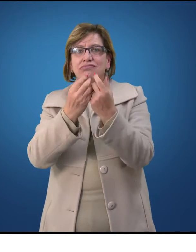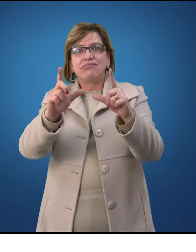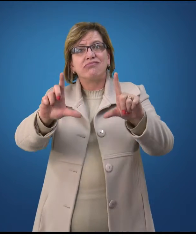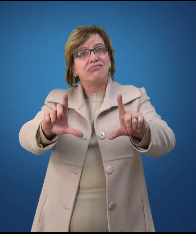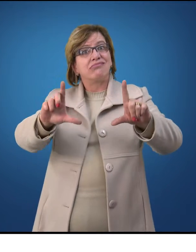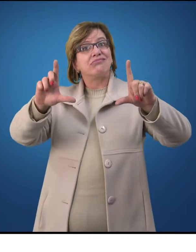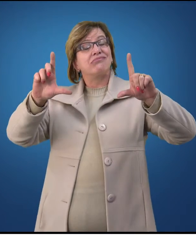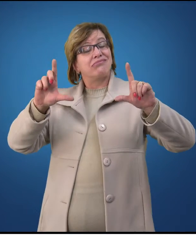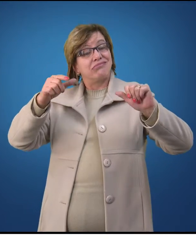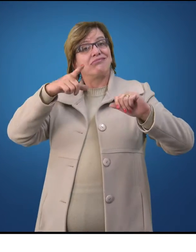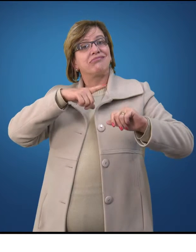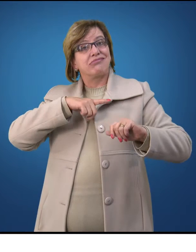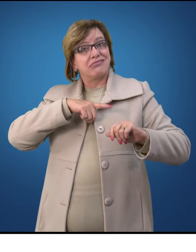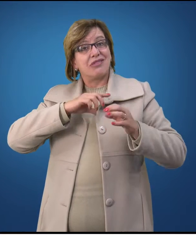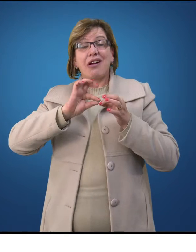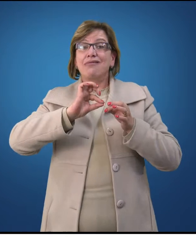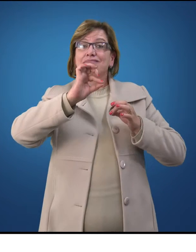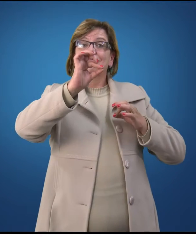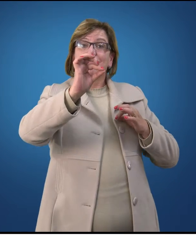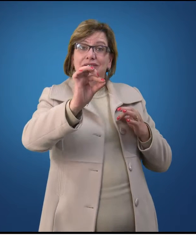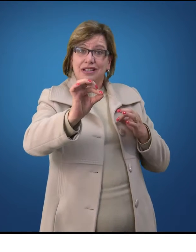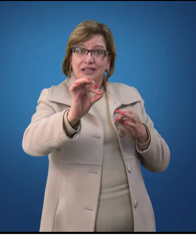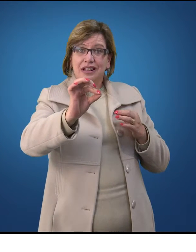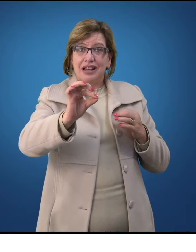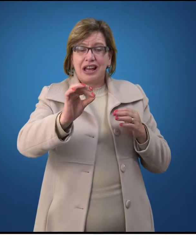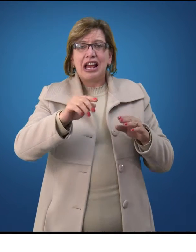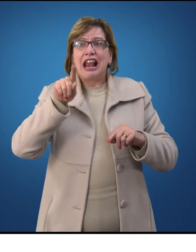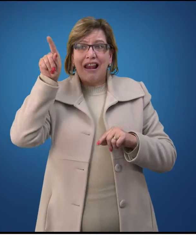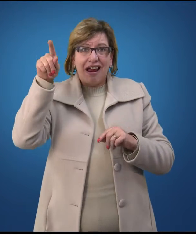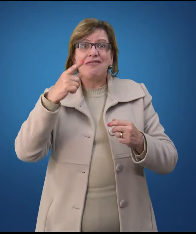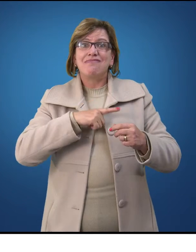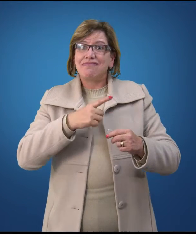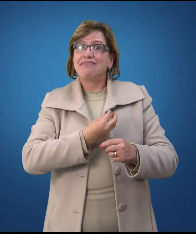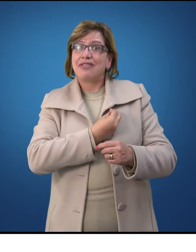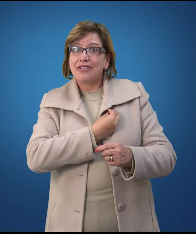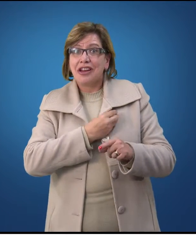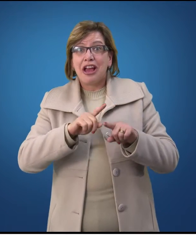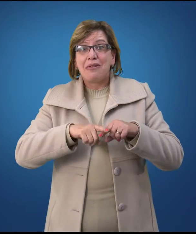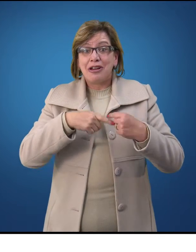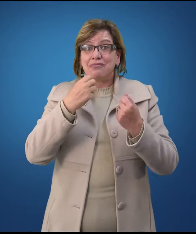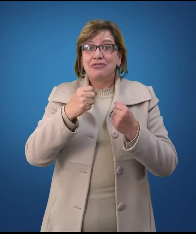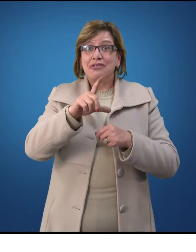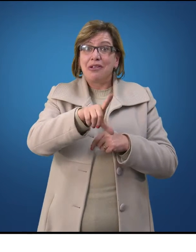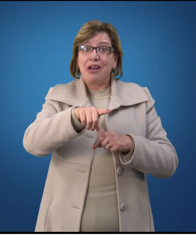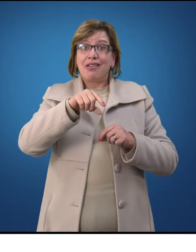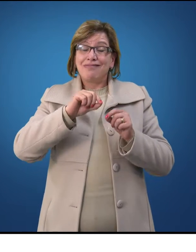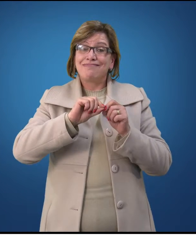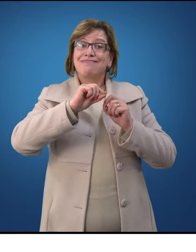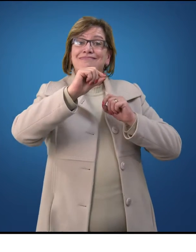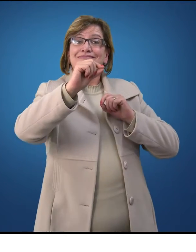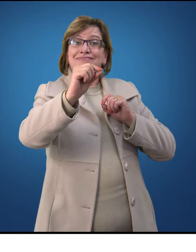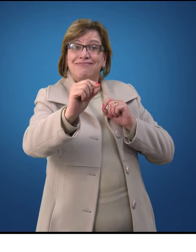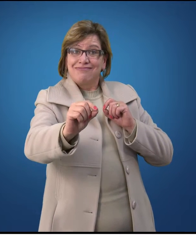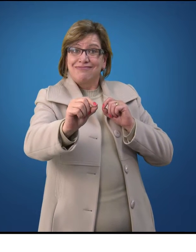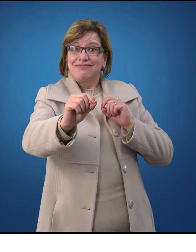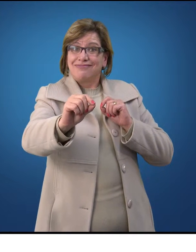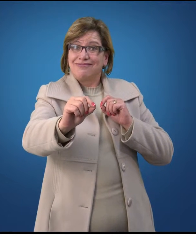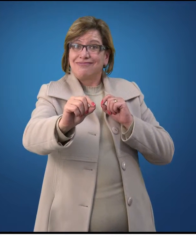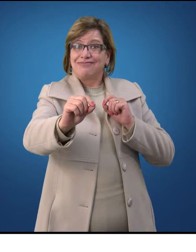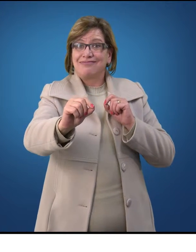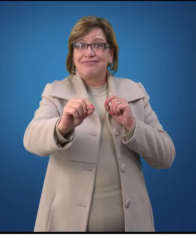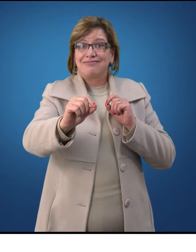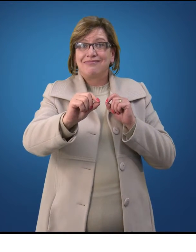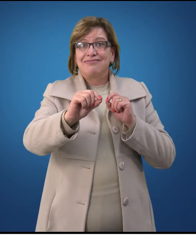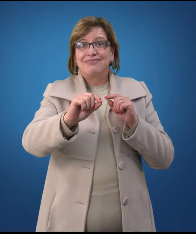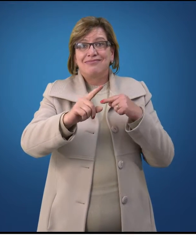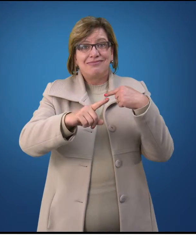experiência foi muito boa. O evento acontecia de maneira presencial, mas também tinha a opção para aquele participante que quisesse cursar na modalidade